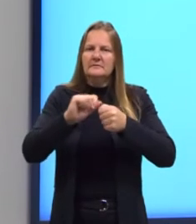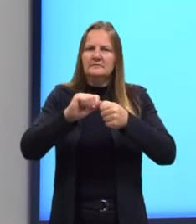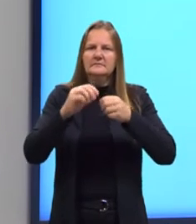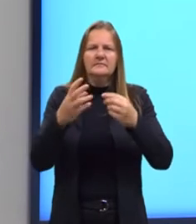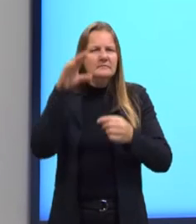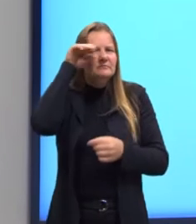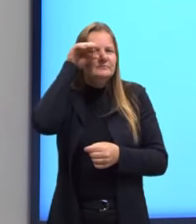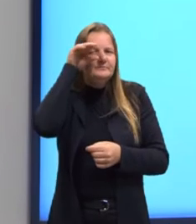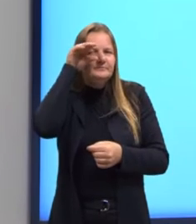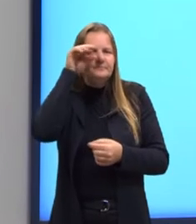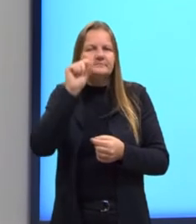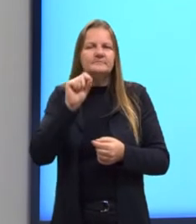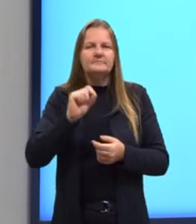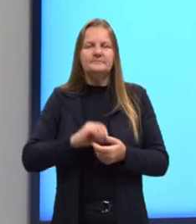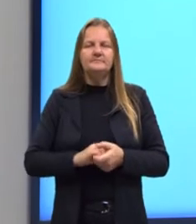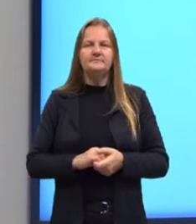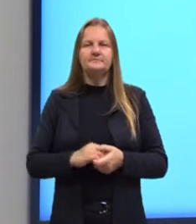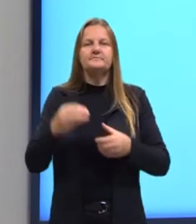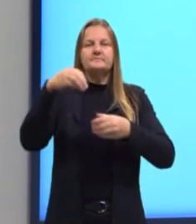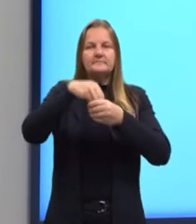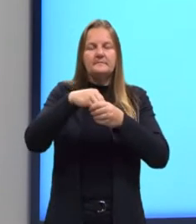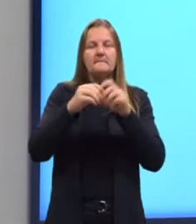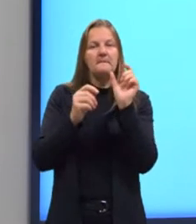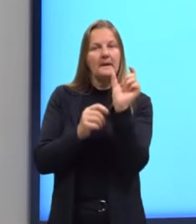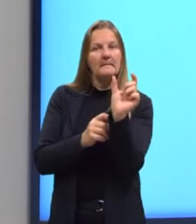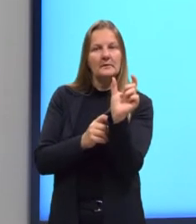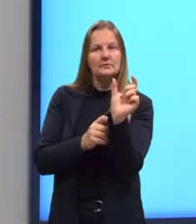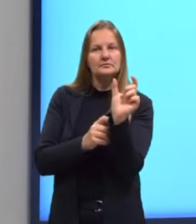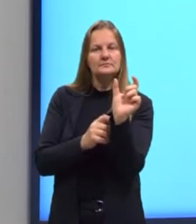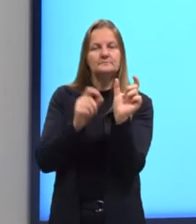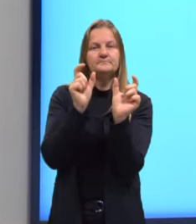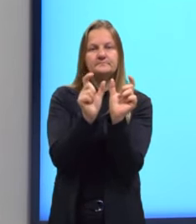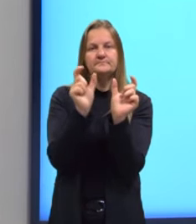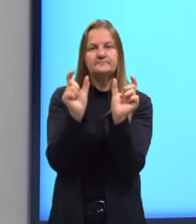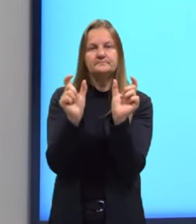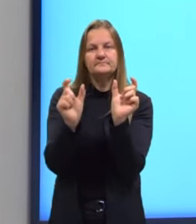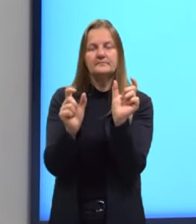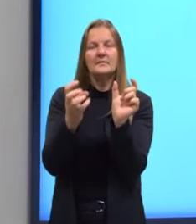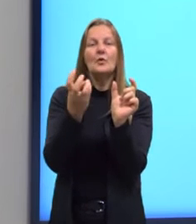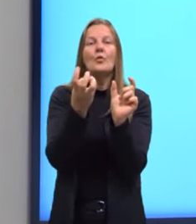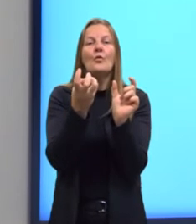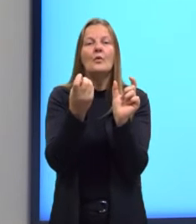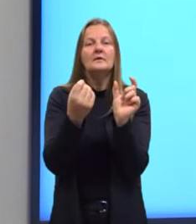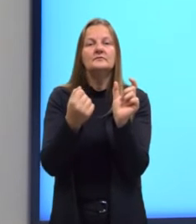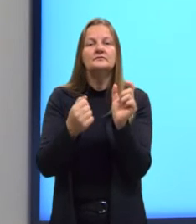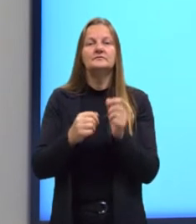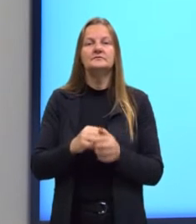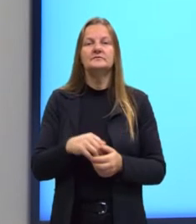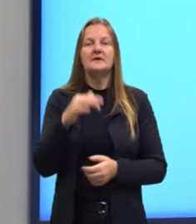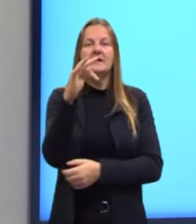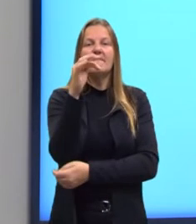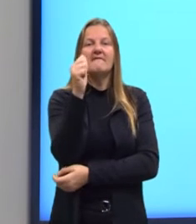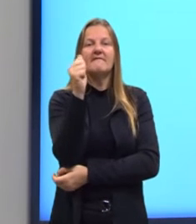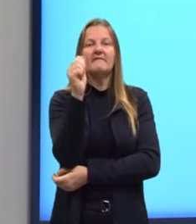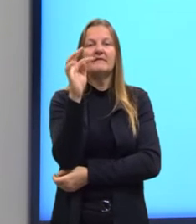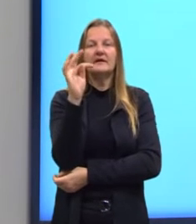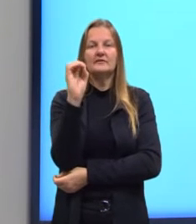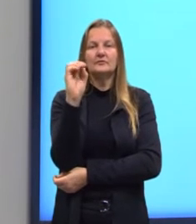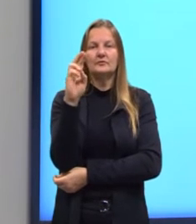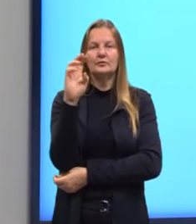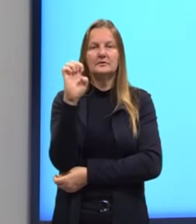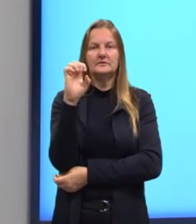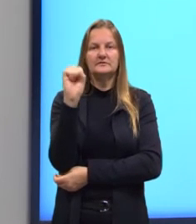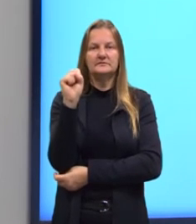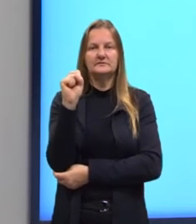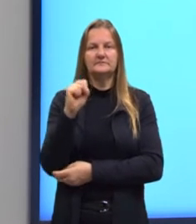observar dentro de um bloco de repetição. Quantos são os fatores que se repetem? Então, nós temos